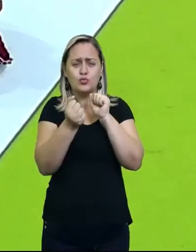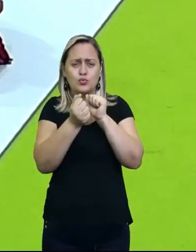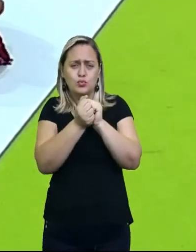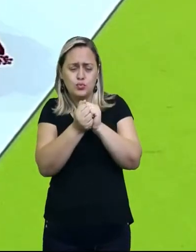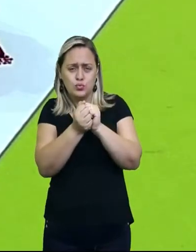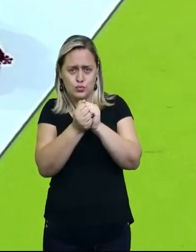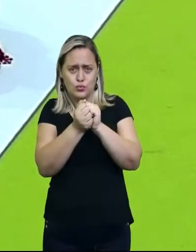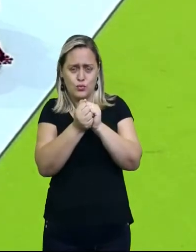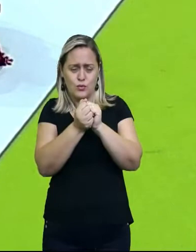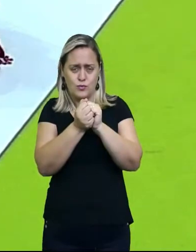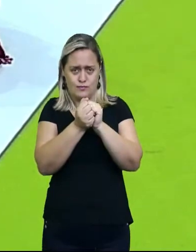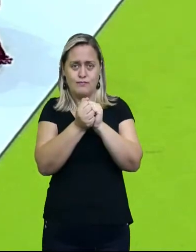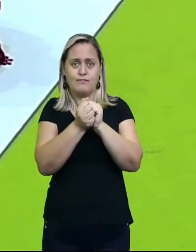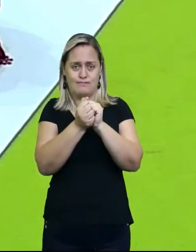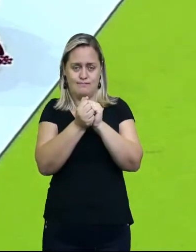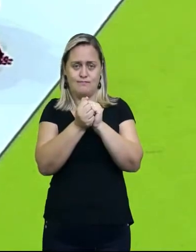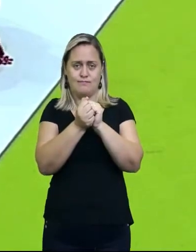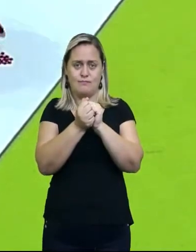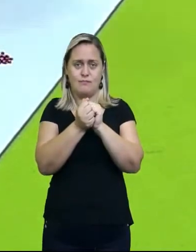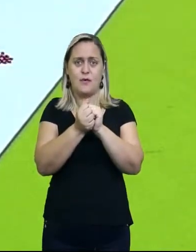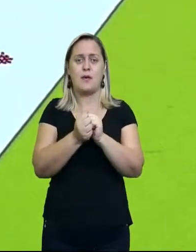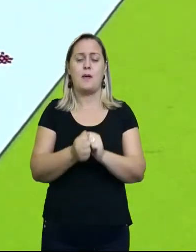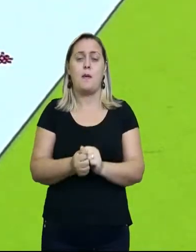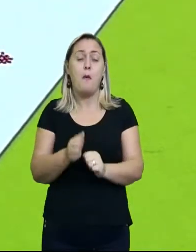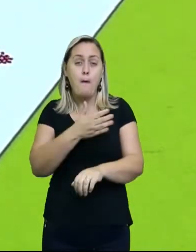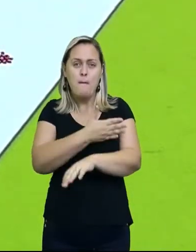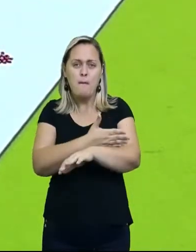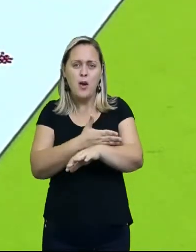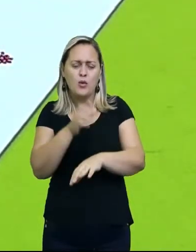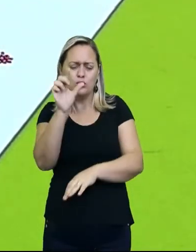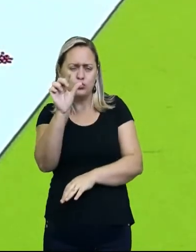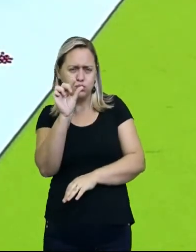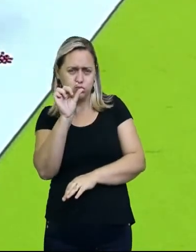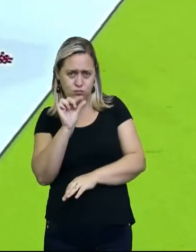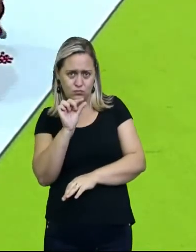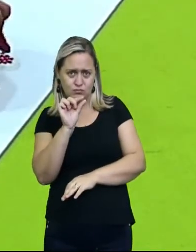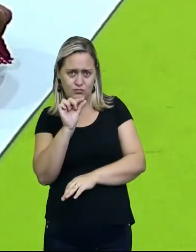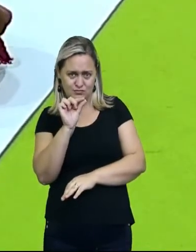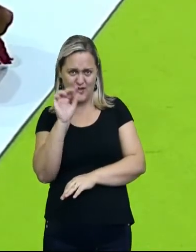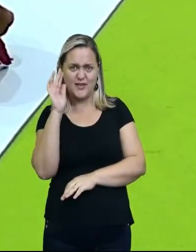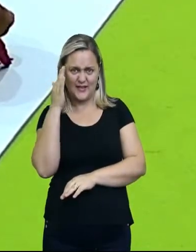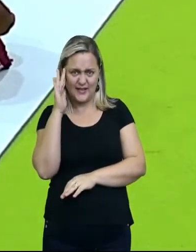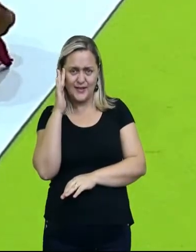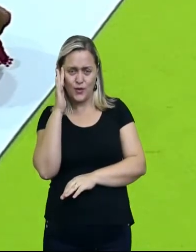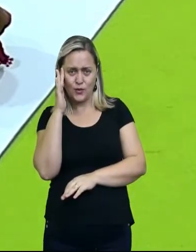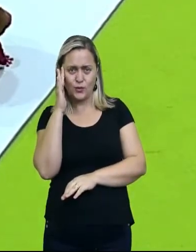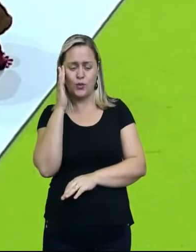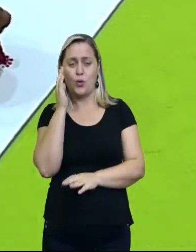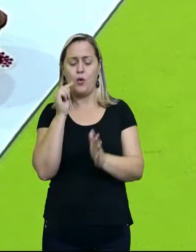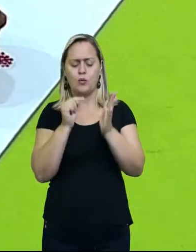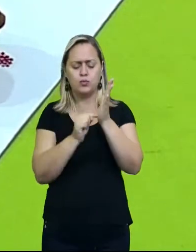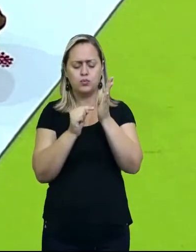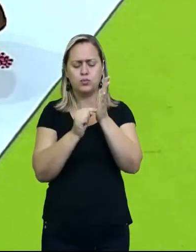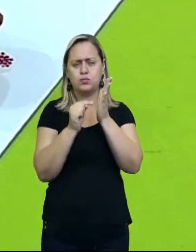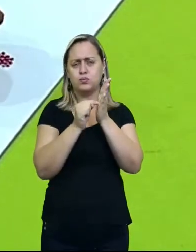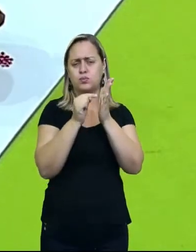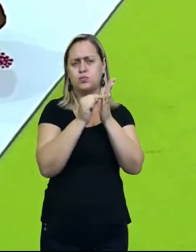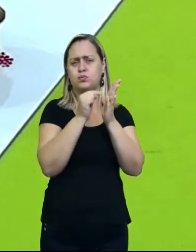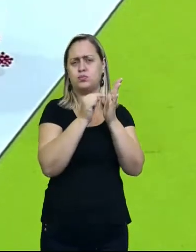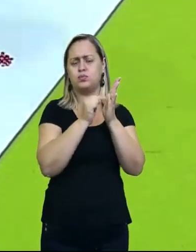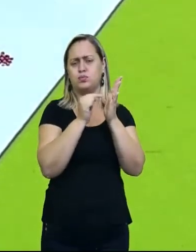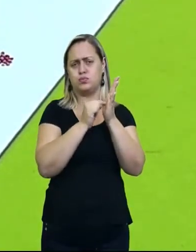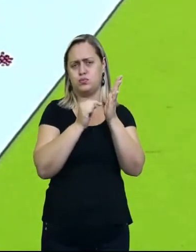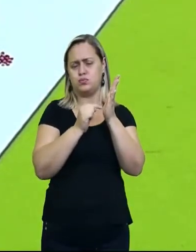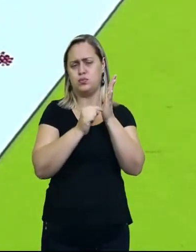ficar menos espaço em branco. Então, vai, junto ao desenho que já